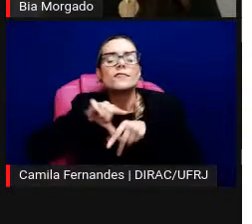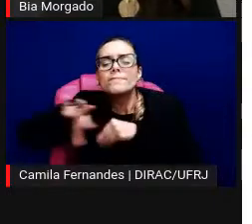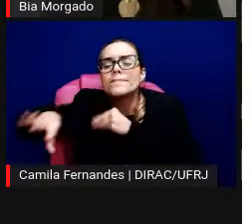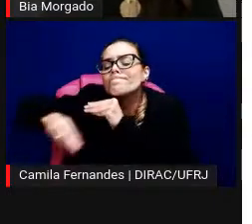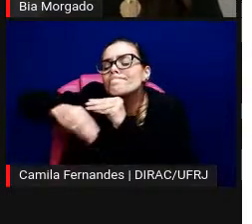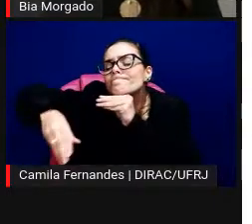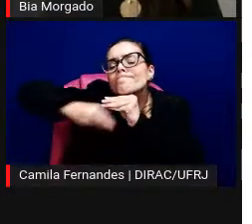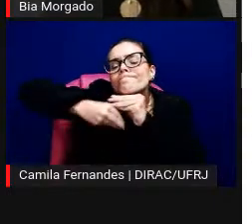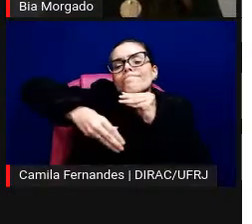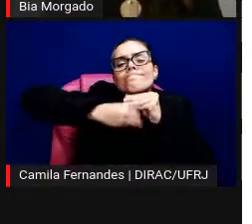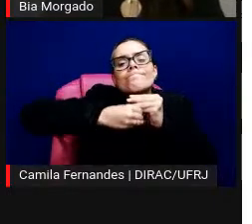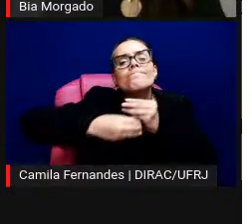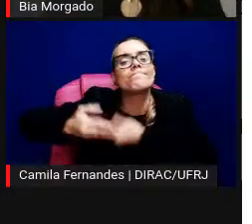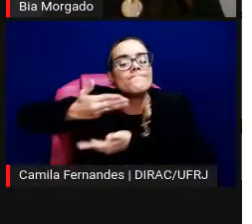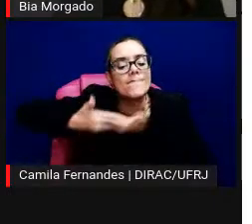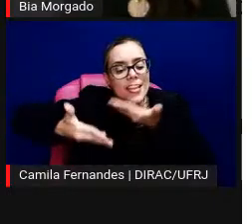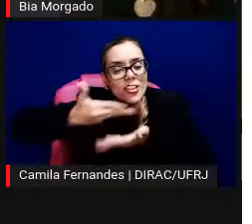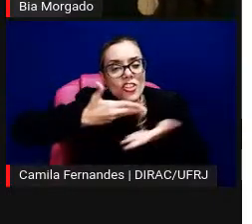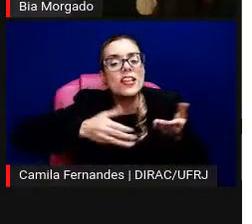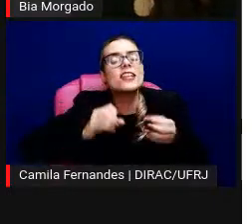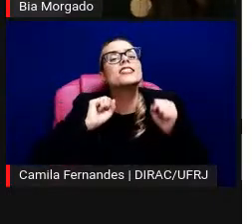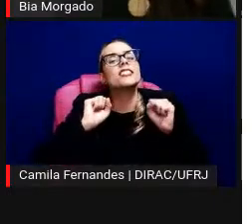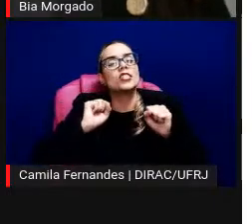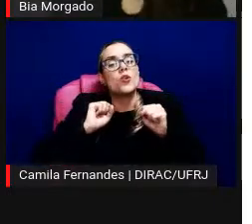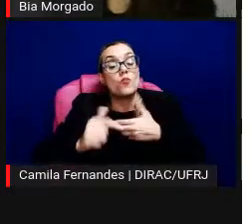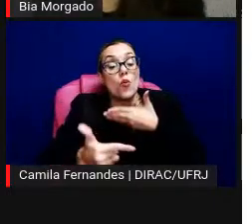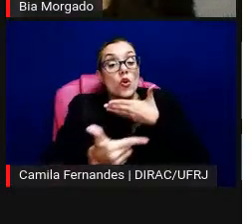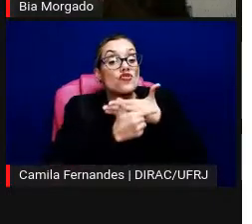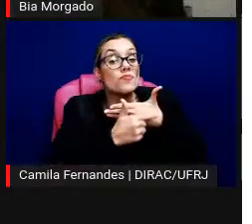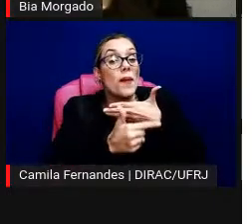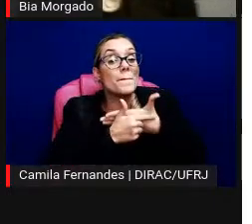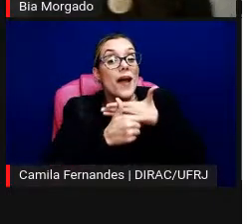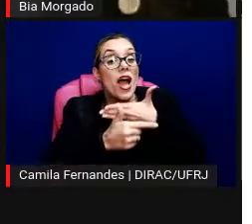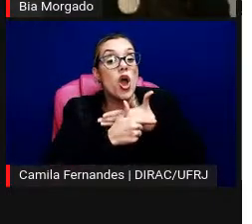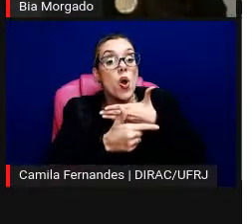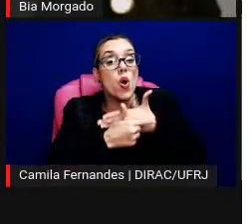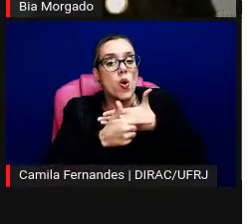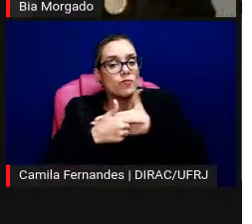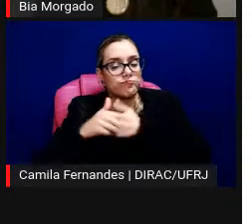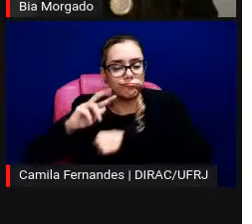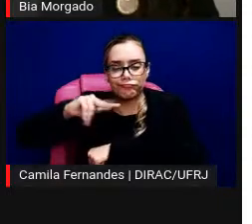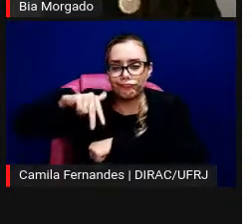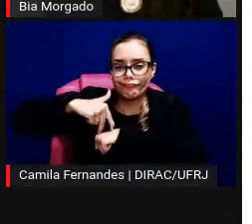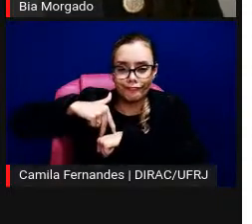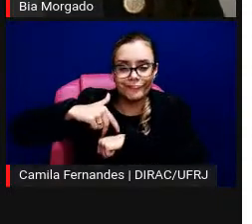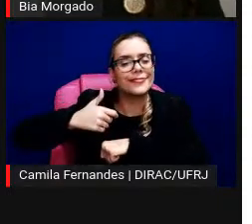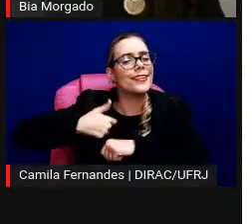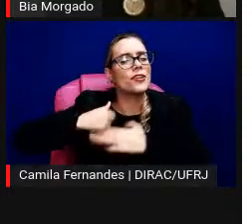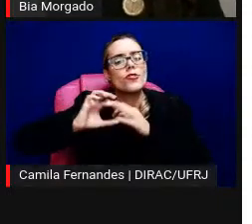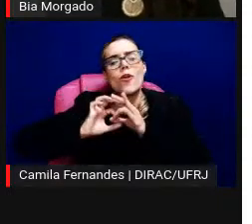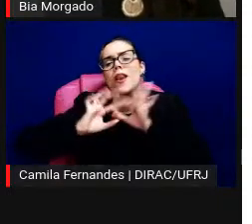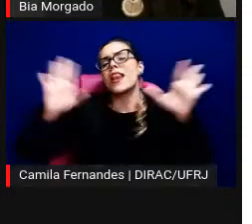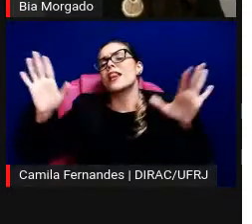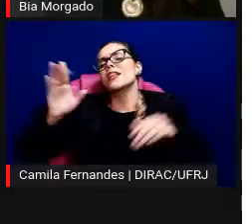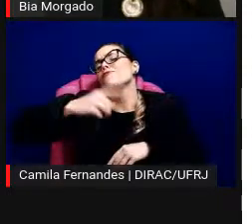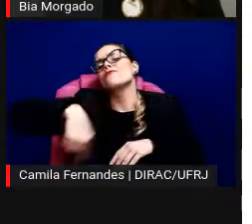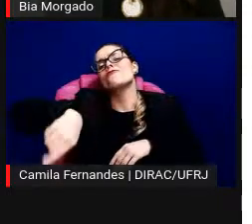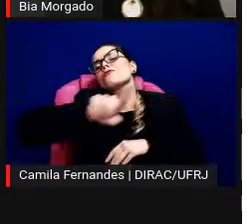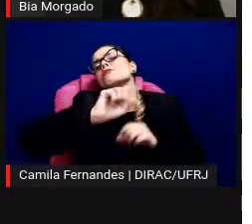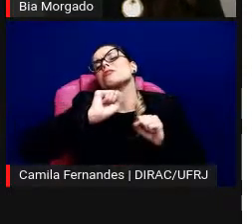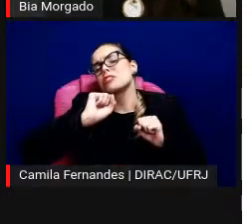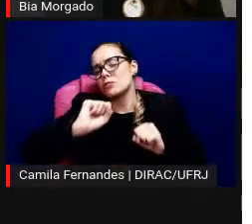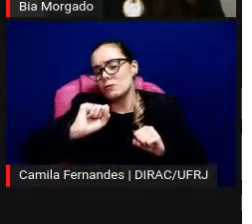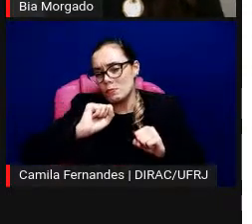pode se posicionar né nesses locais e agora eu tô aqui empolgado pra ouvir um pouco do que vocês acharam